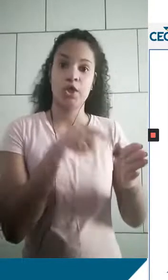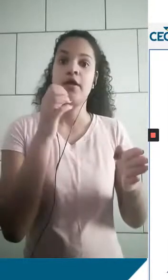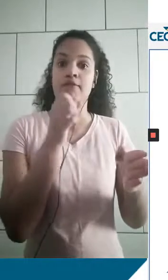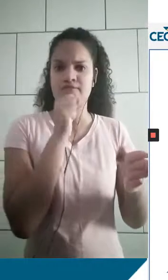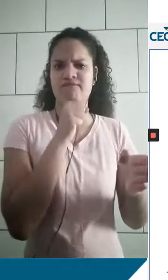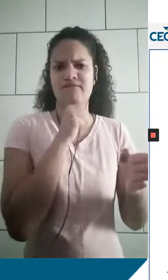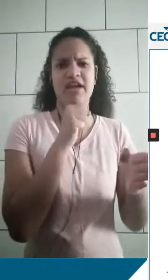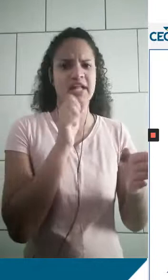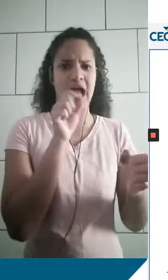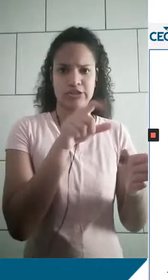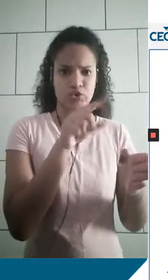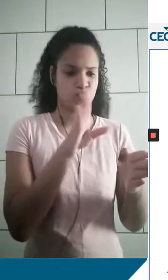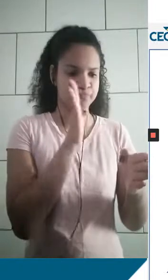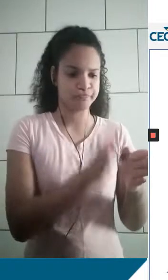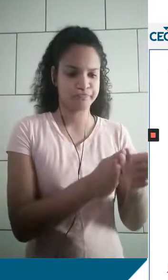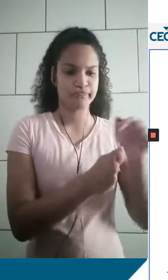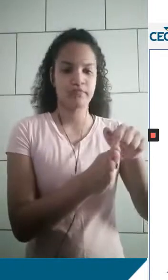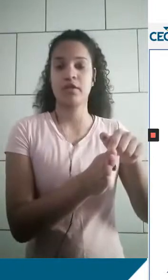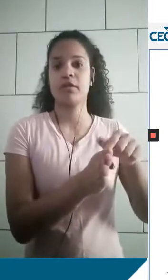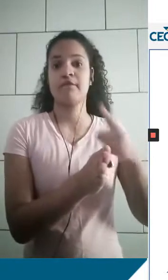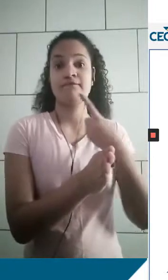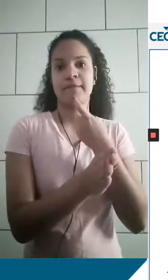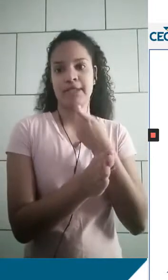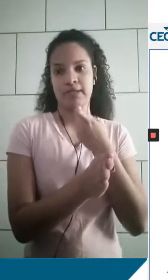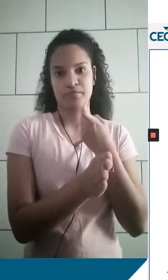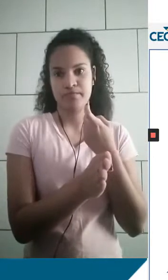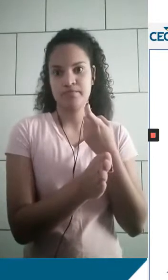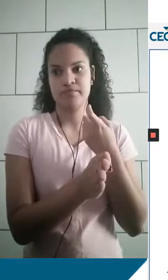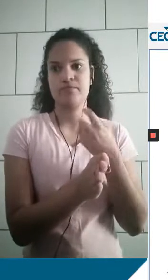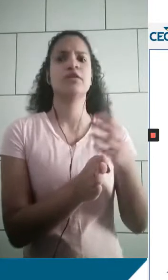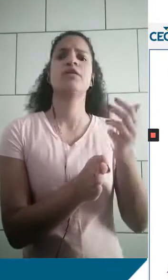encaixam, pareiam, novamente, gonina-citosina, gonina-citosina.